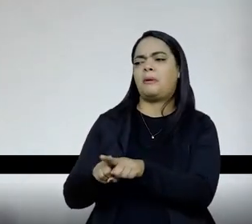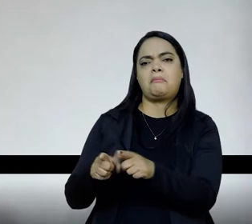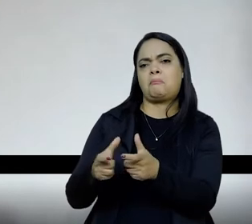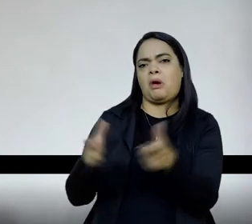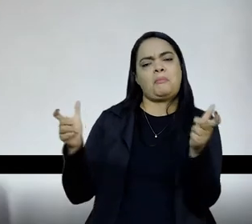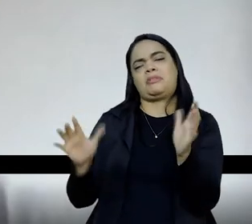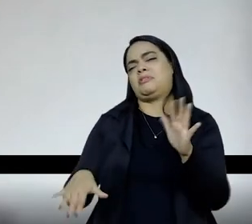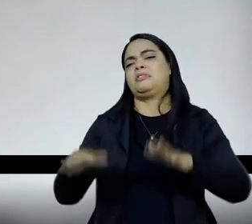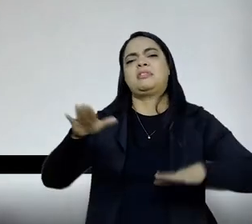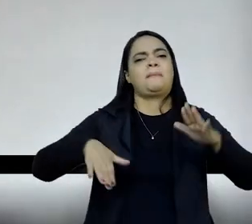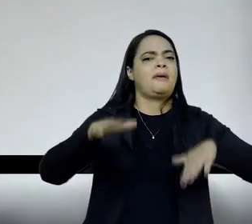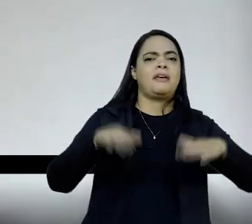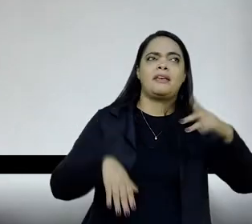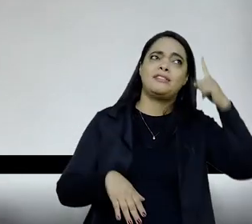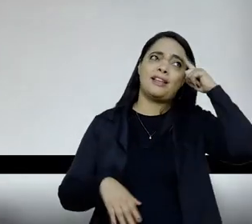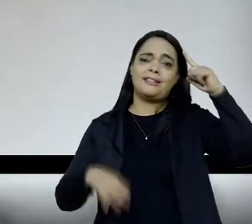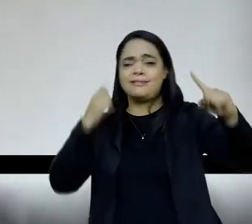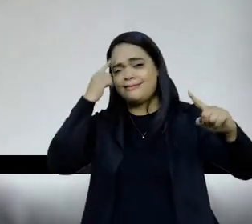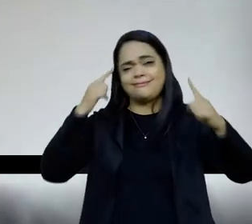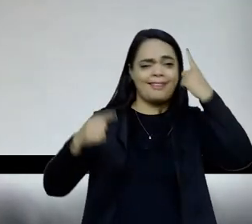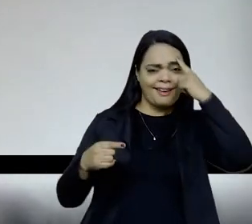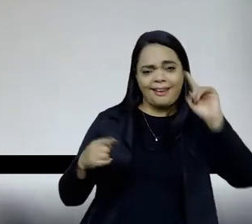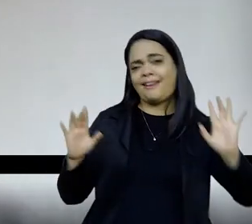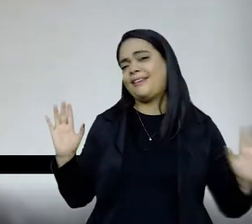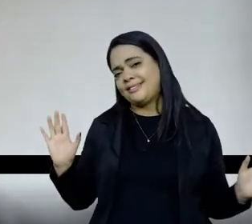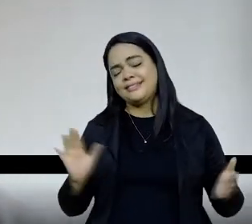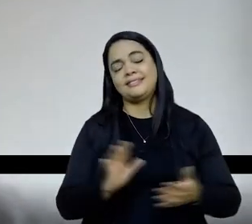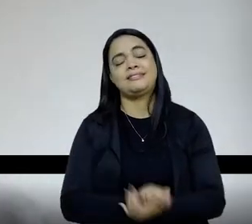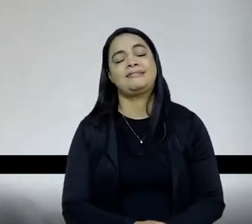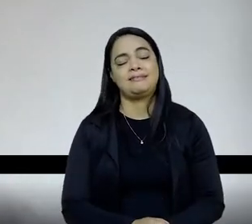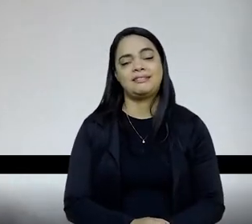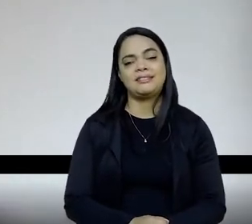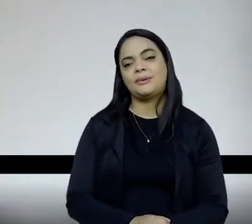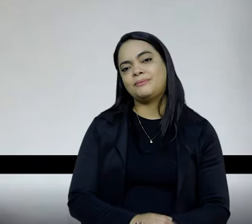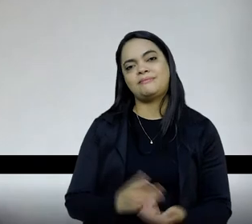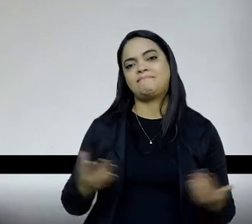ideia, então não tem, queria assim, não,